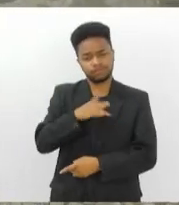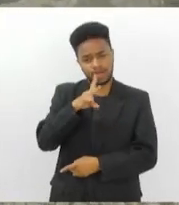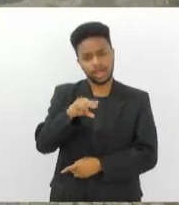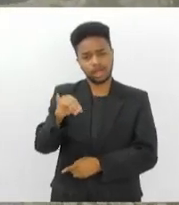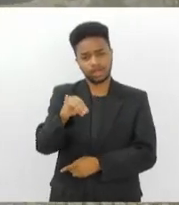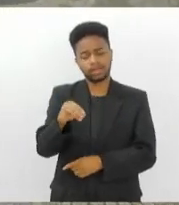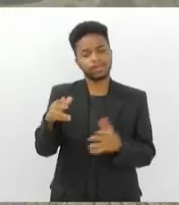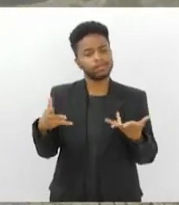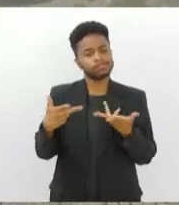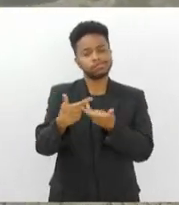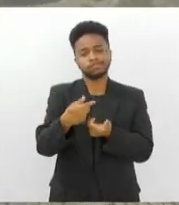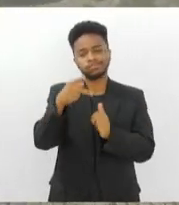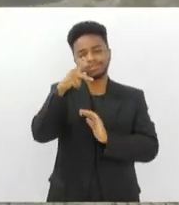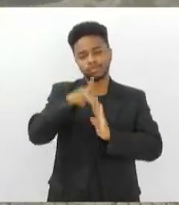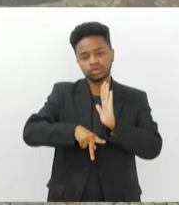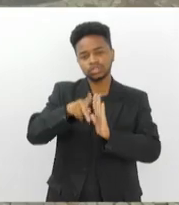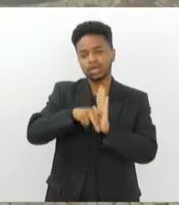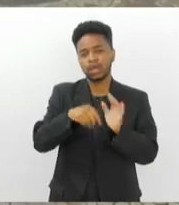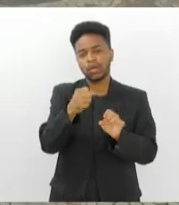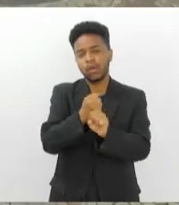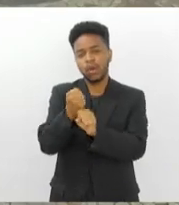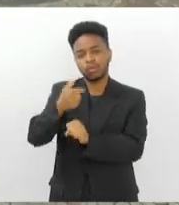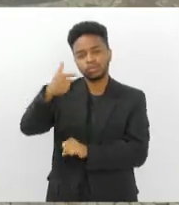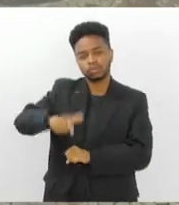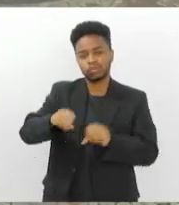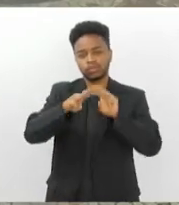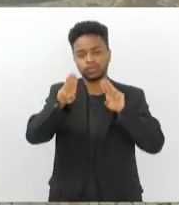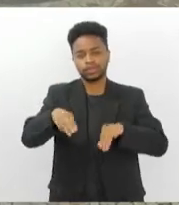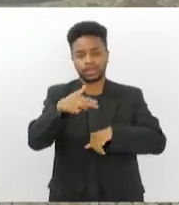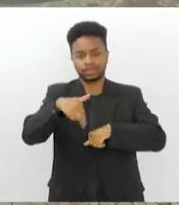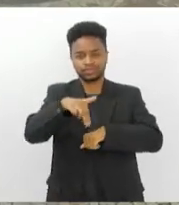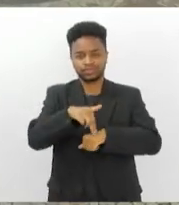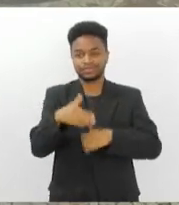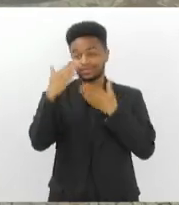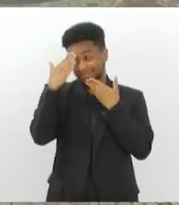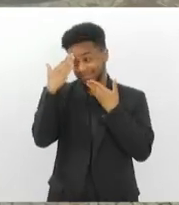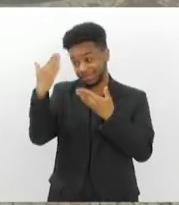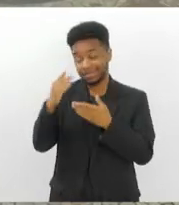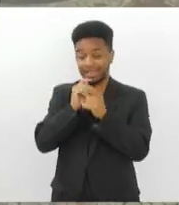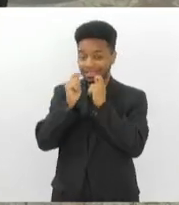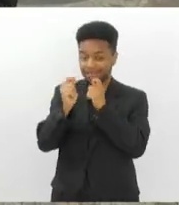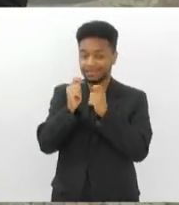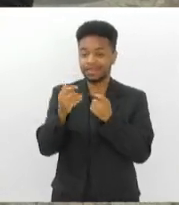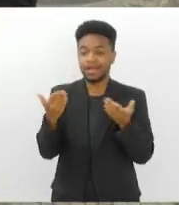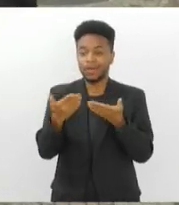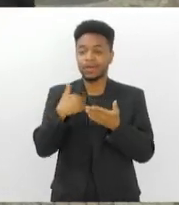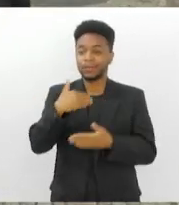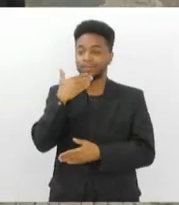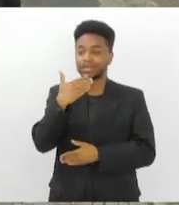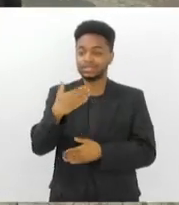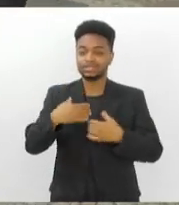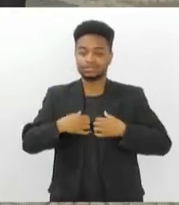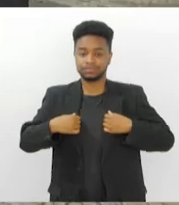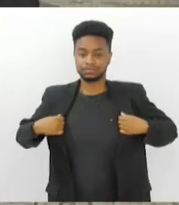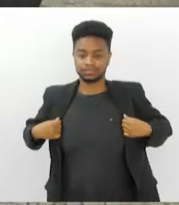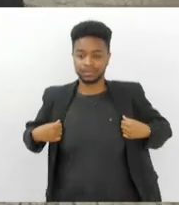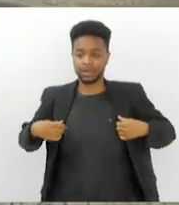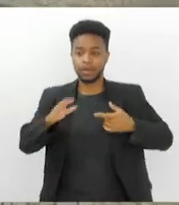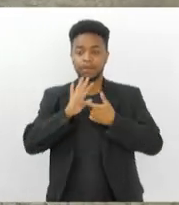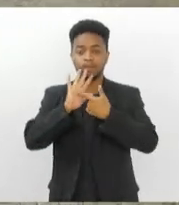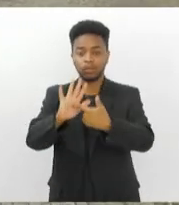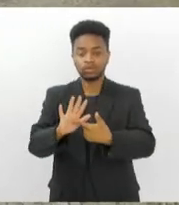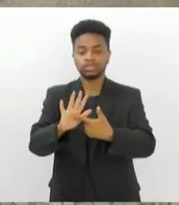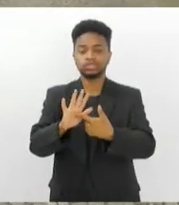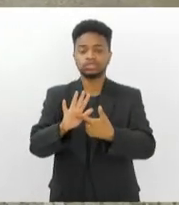maravilhoso projeto, que é a reconstrução do Museu Nacional. Alexandre, muito obrigado. Vicente, vou pedir para ele abrir um pouco a camisa do paletó. Tem a